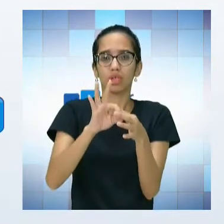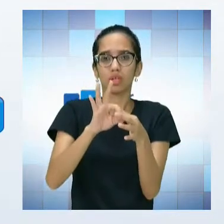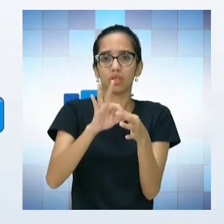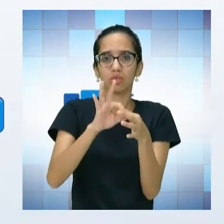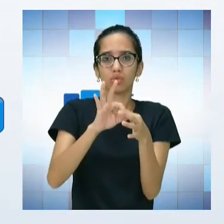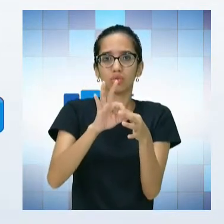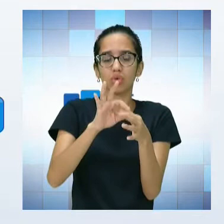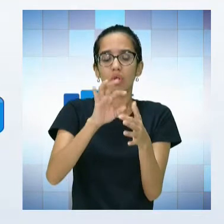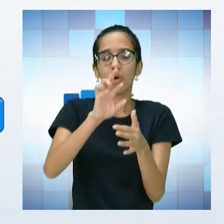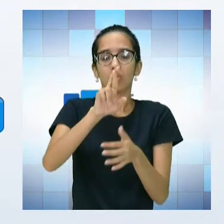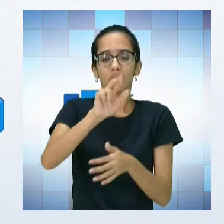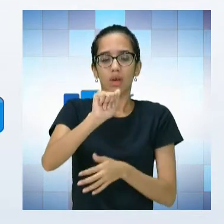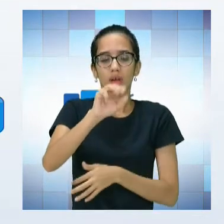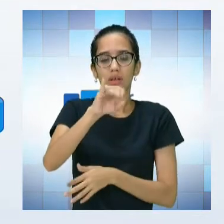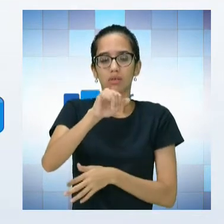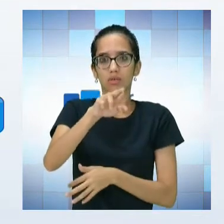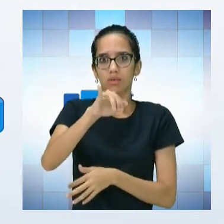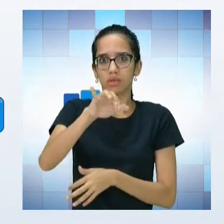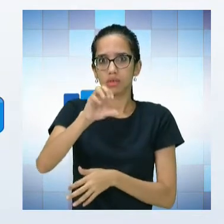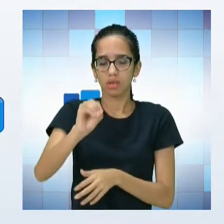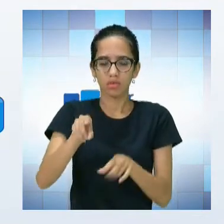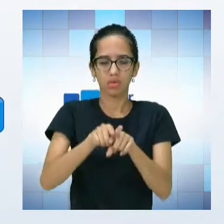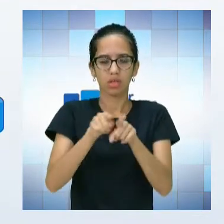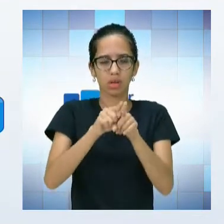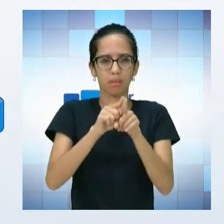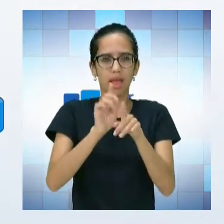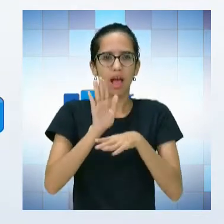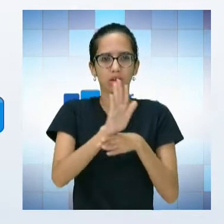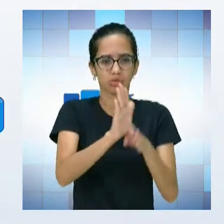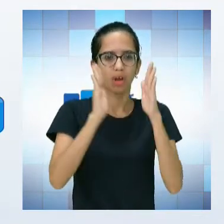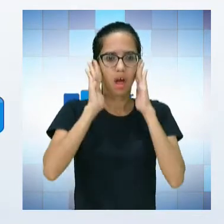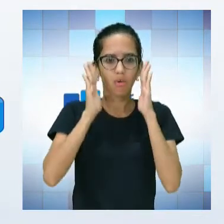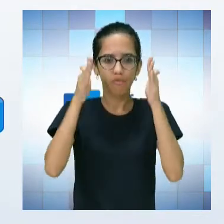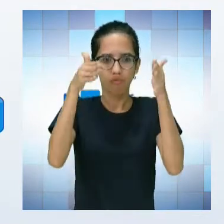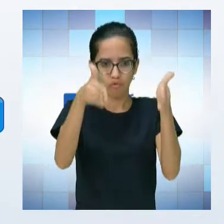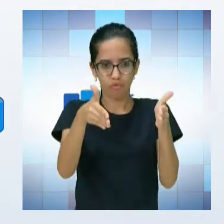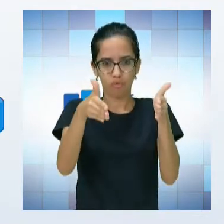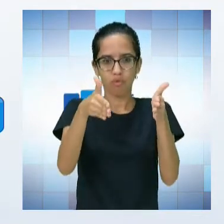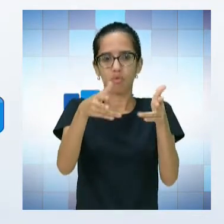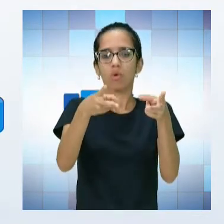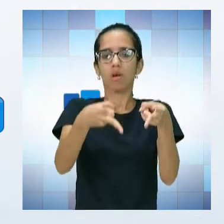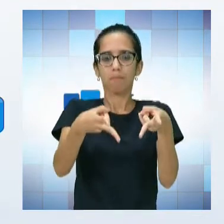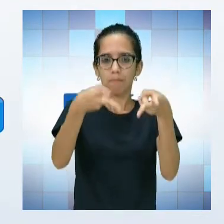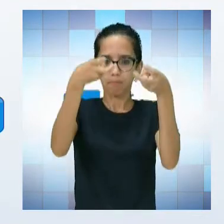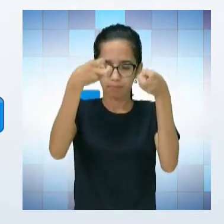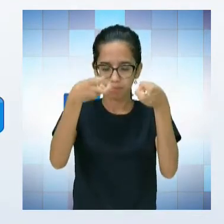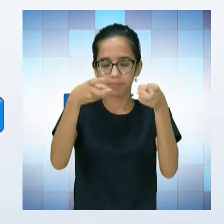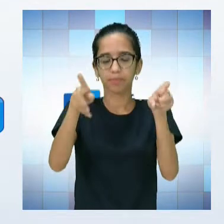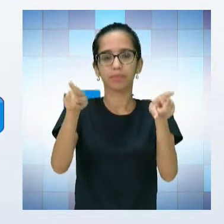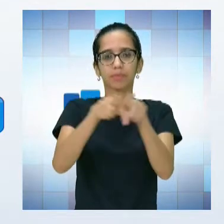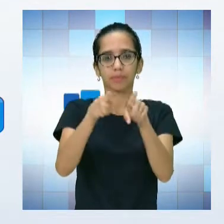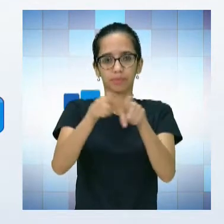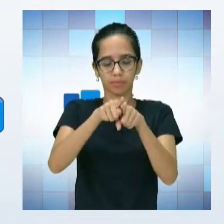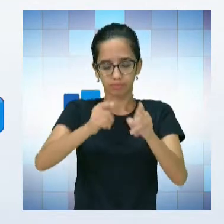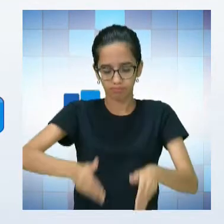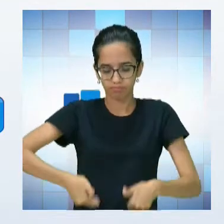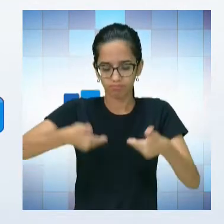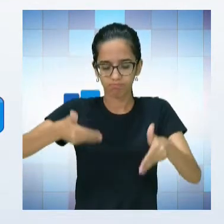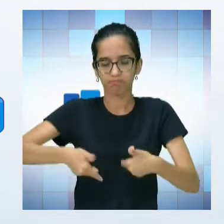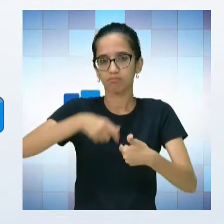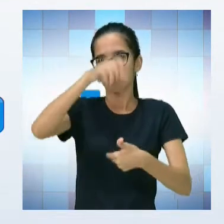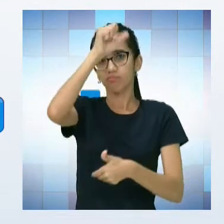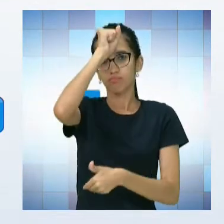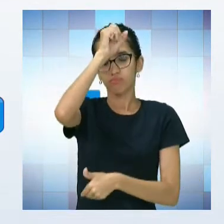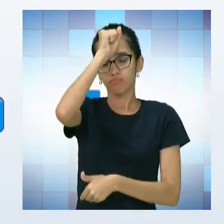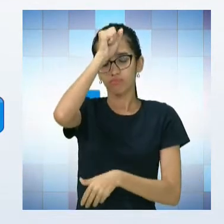desenvolver a concentração, a percepção e a motivação para a aprendizagem